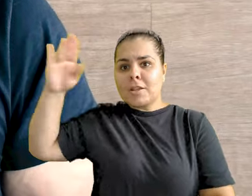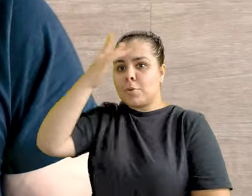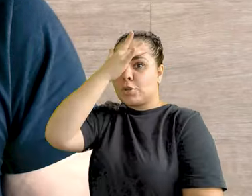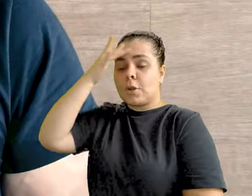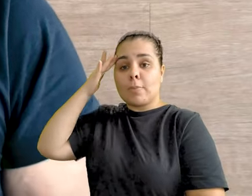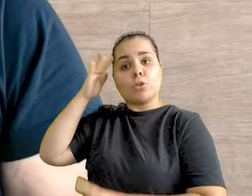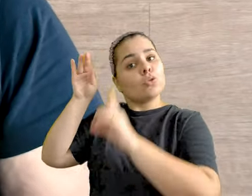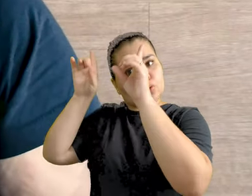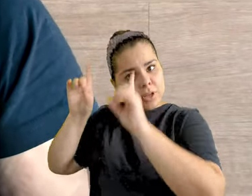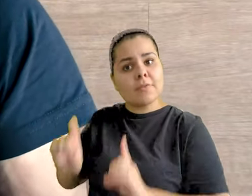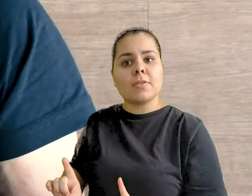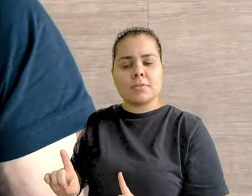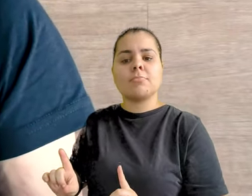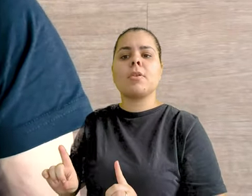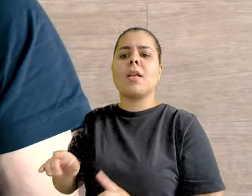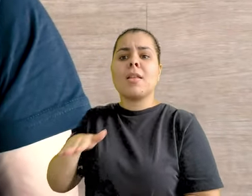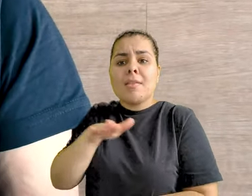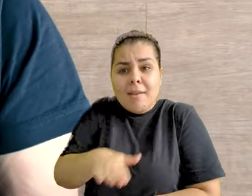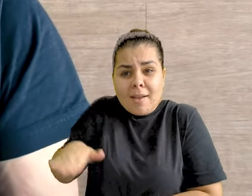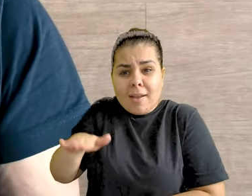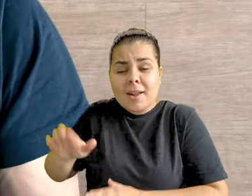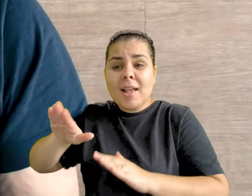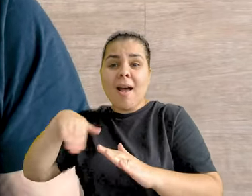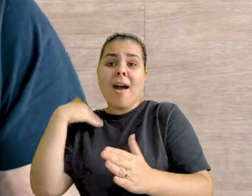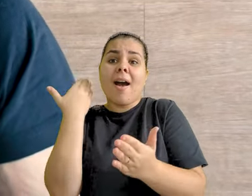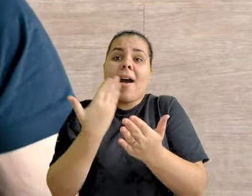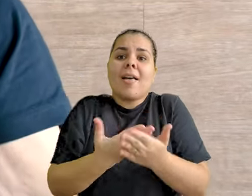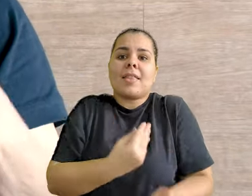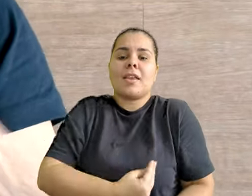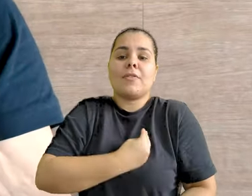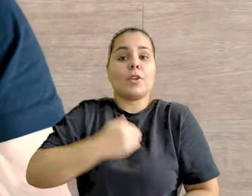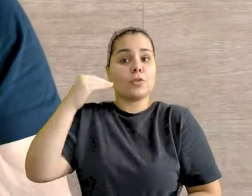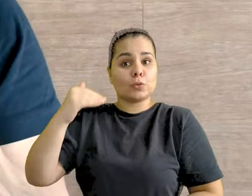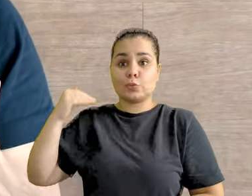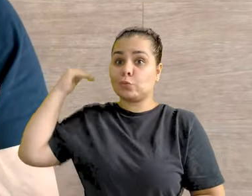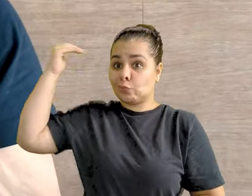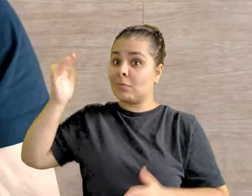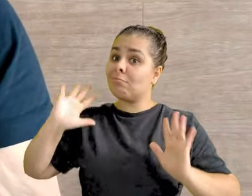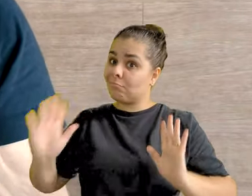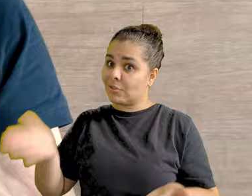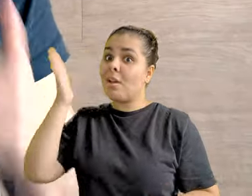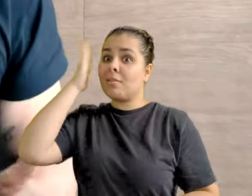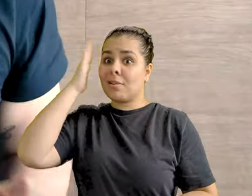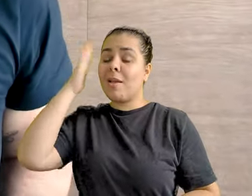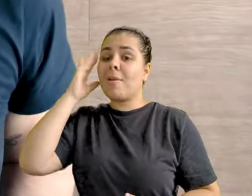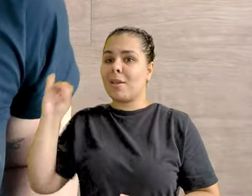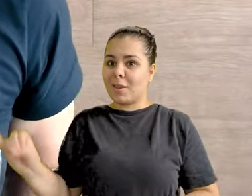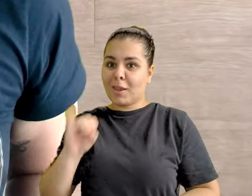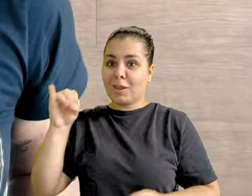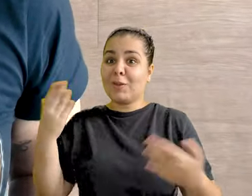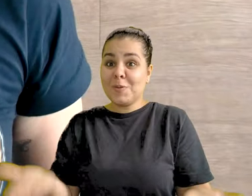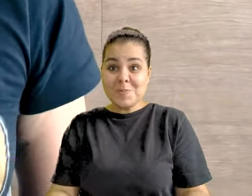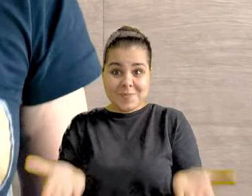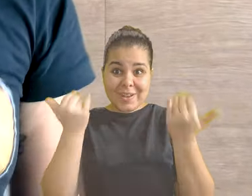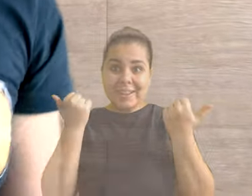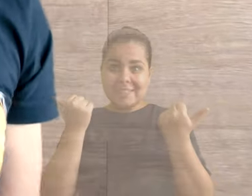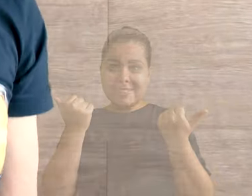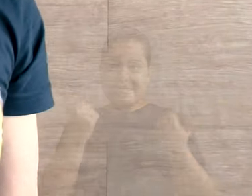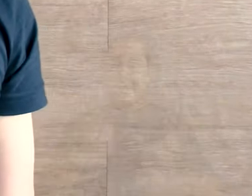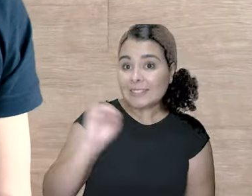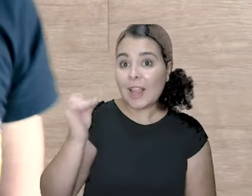com deficiência, desde a infância e por toda a vida, a gente já viu que vale a pena. Bora ampliar o movimento?